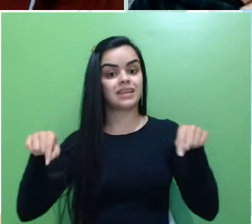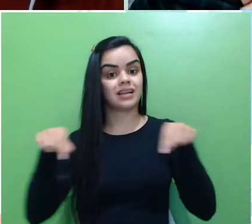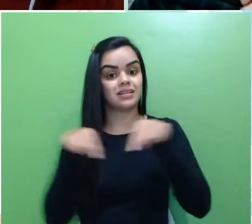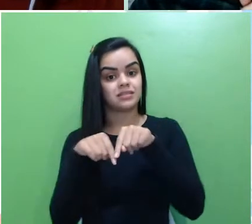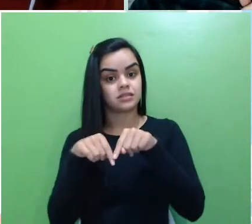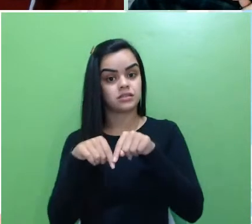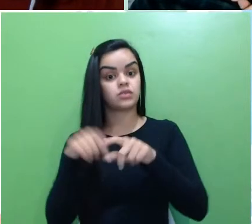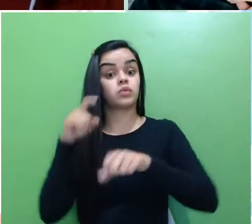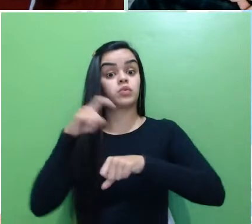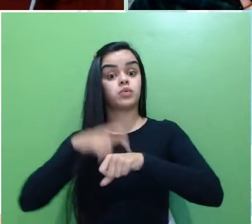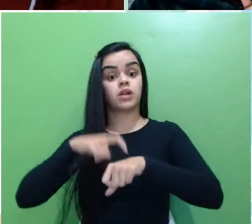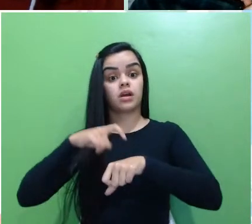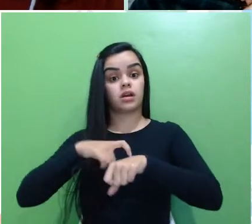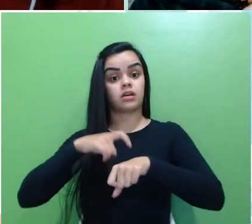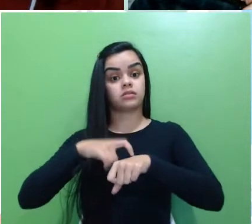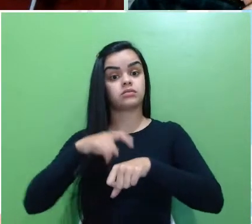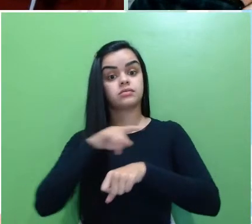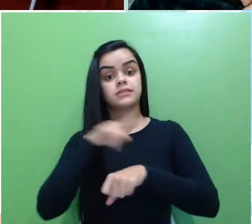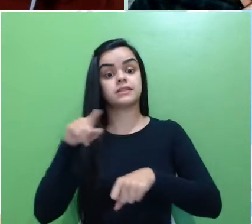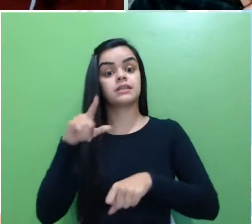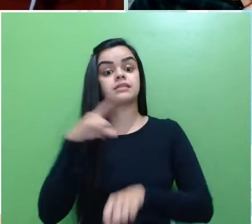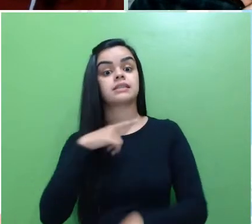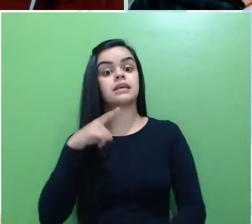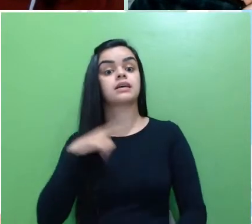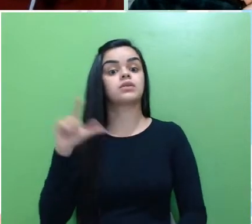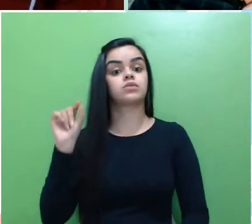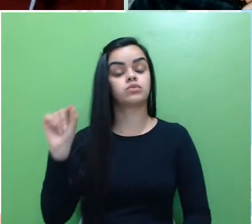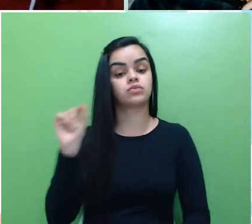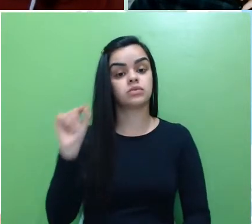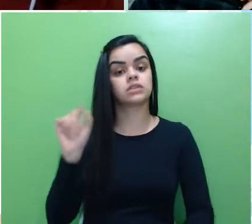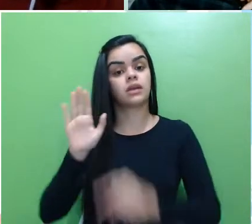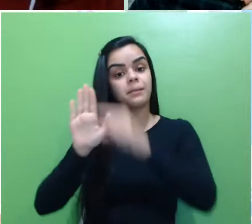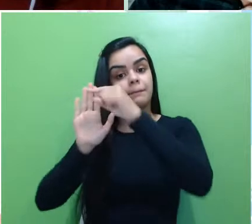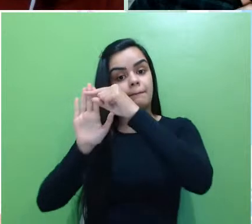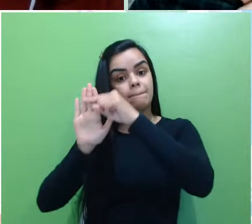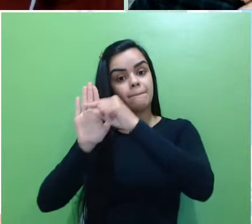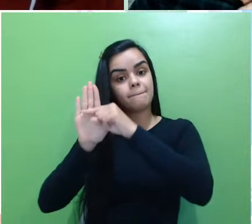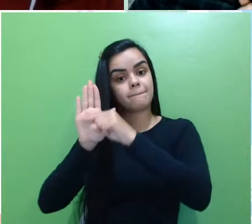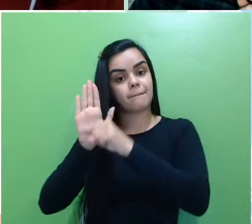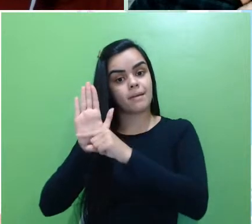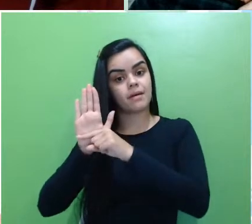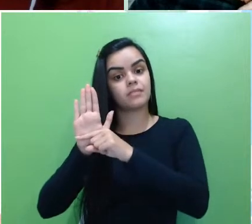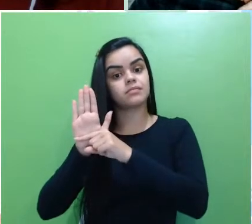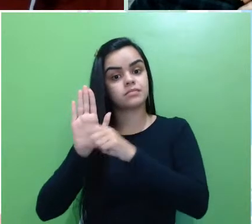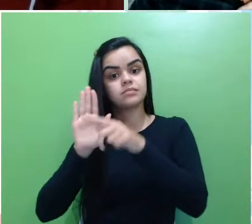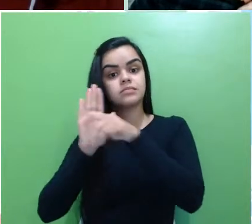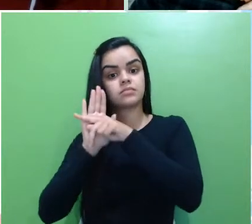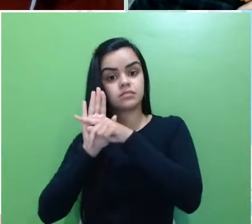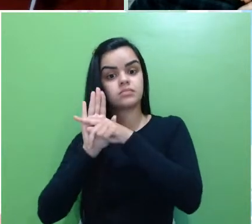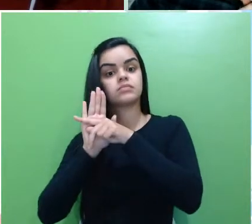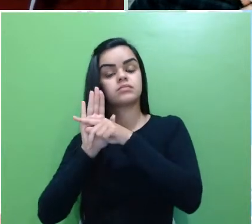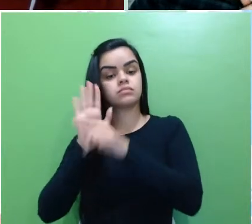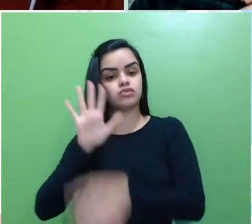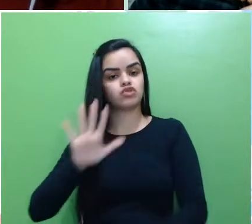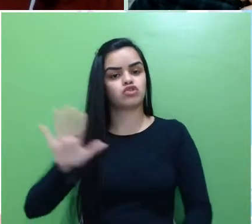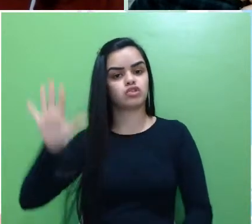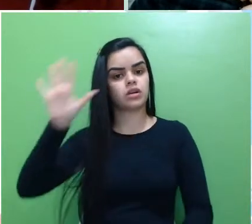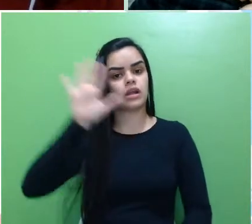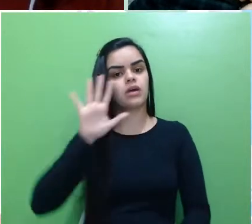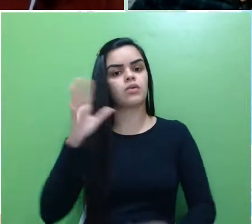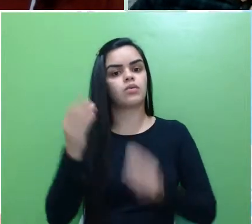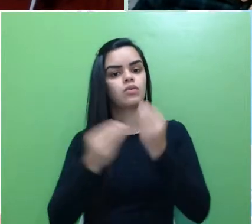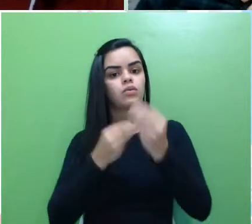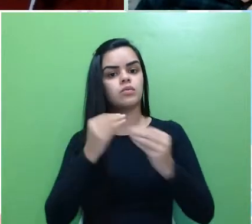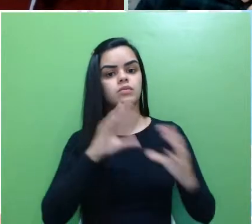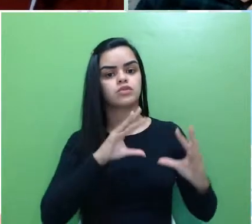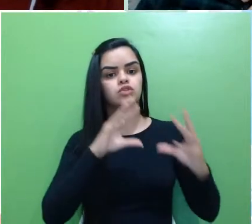com horários, então, vocês vão receber uma listagem, um mapa geral, né, de todas